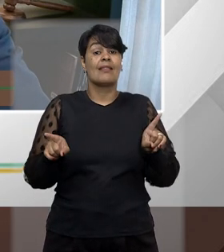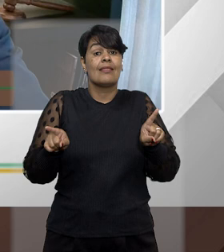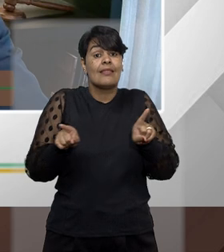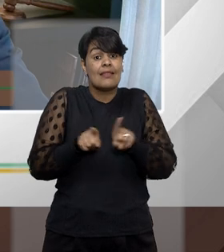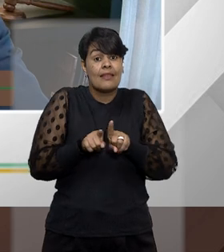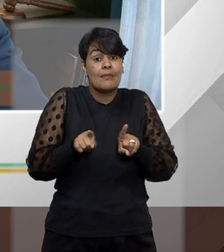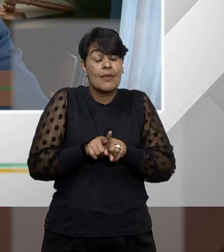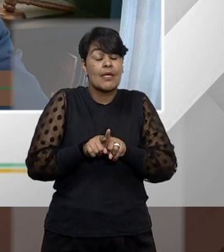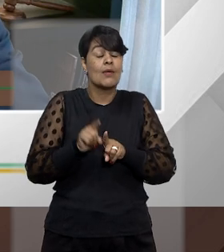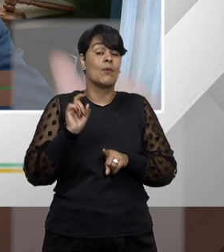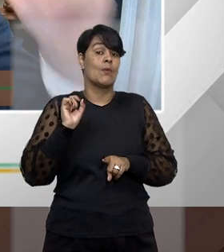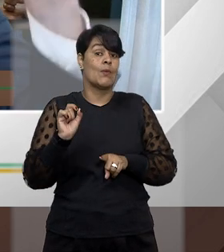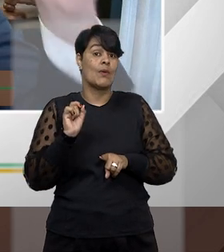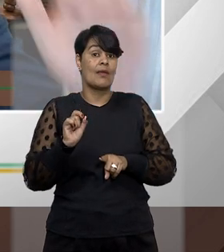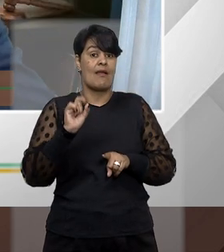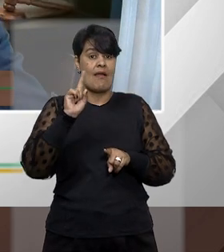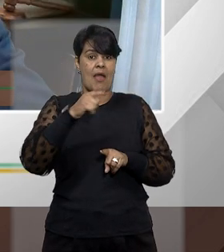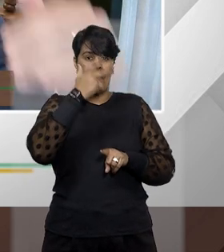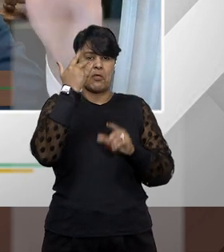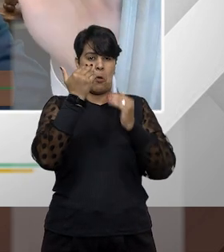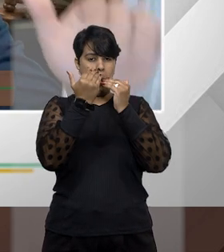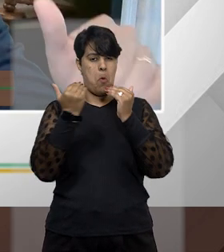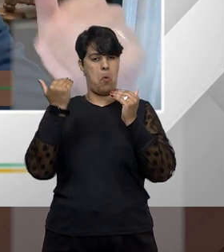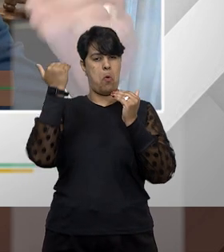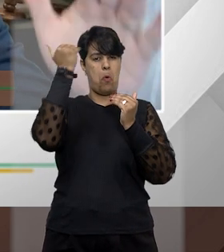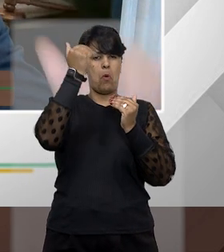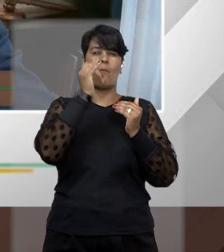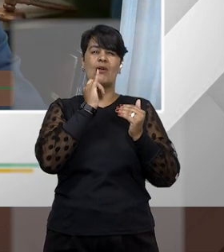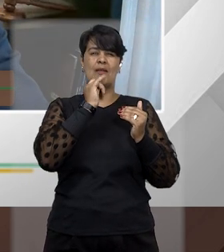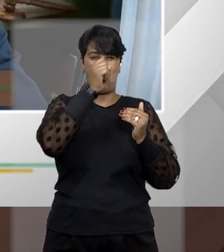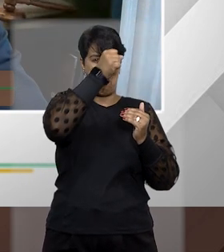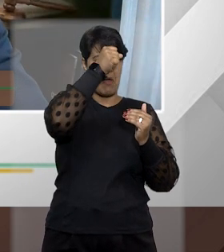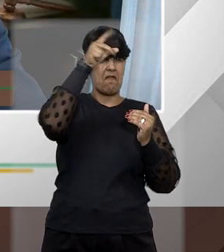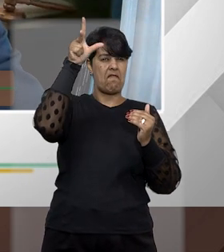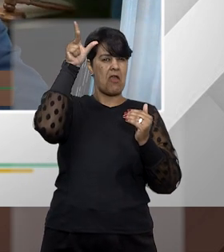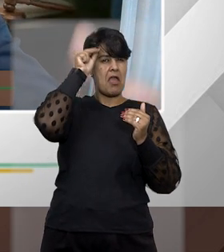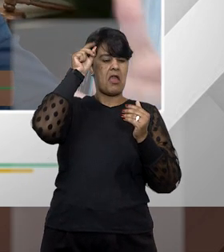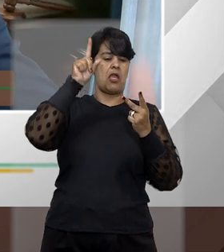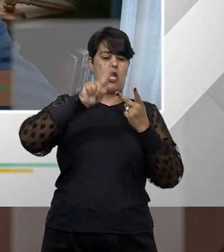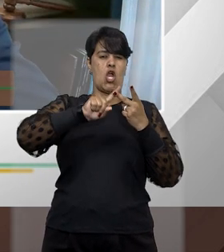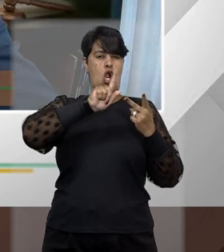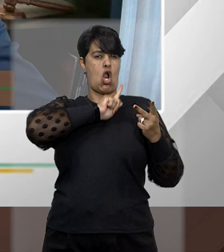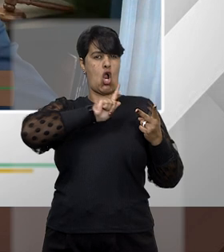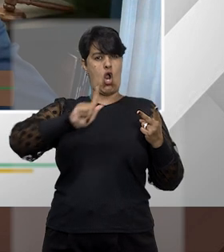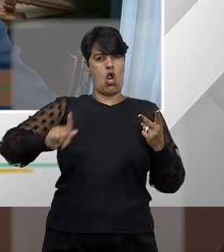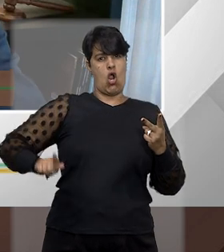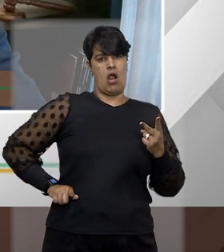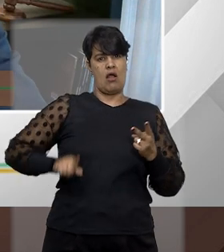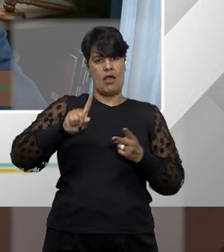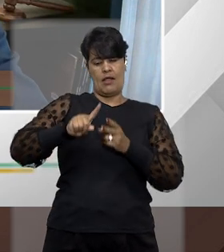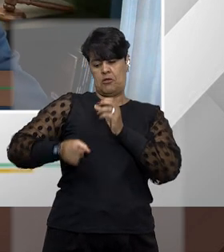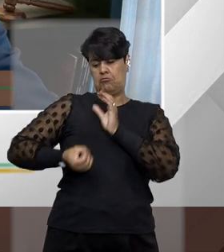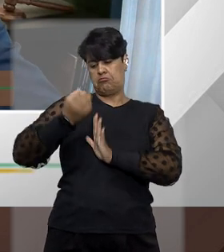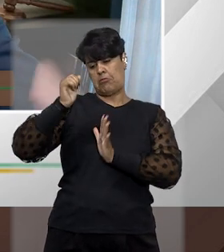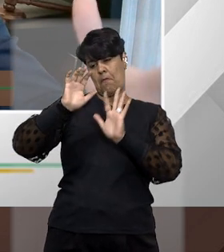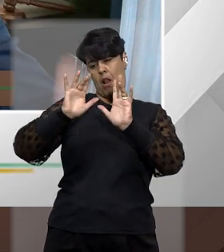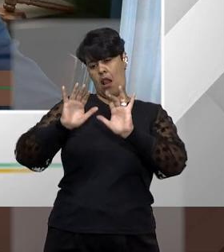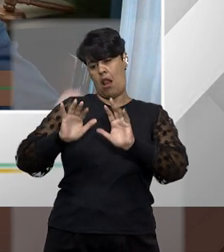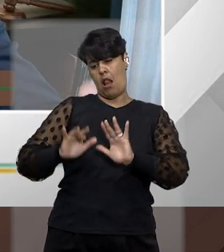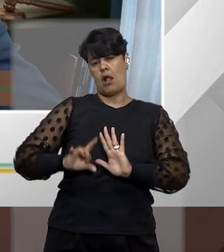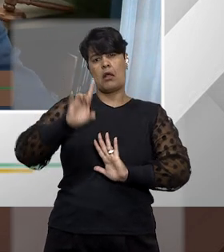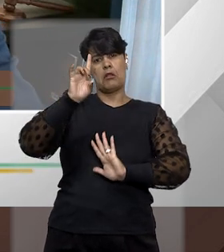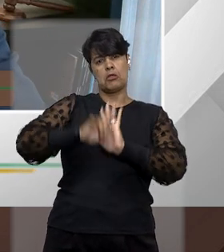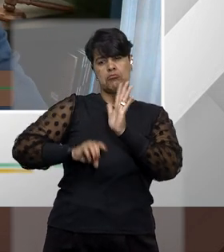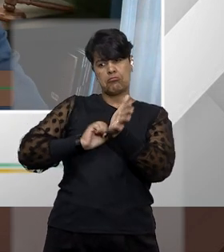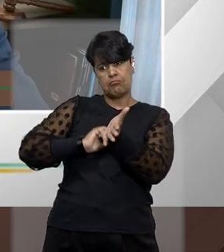Tampouco é uma autoridade superior, como um prefeito ou governador, que editou um ato normativo, por exemplo, editou um